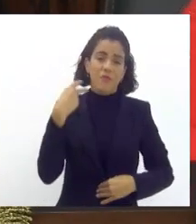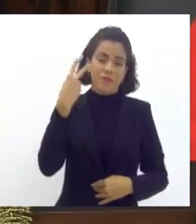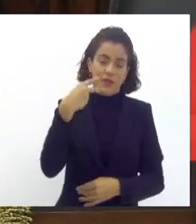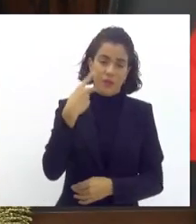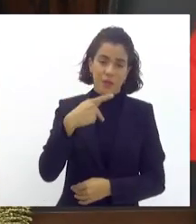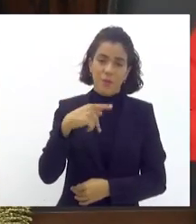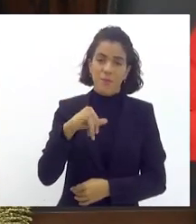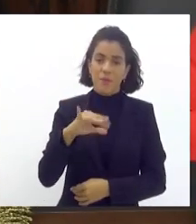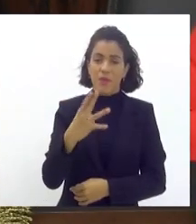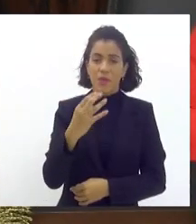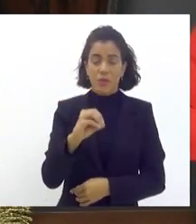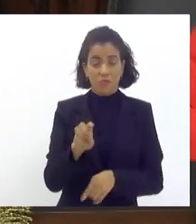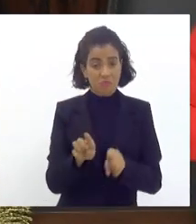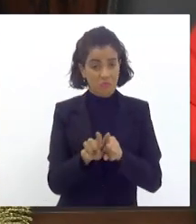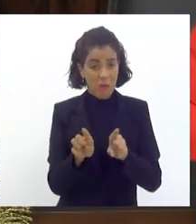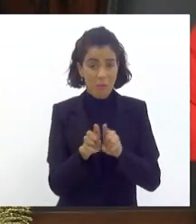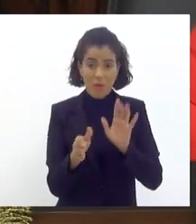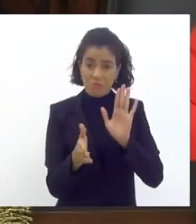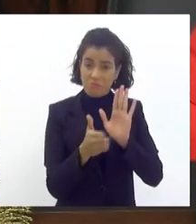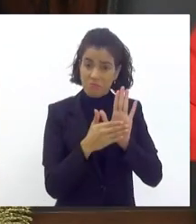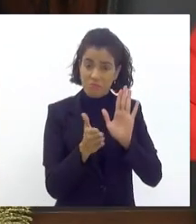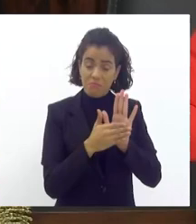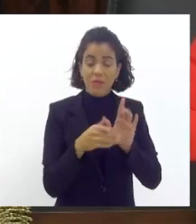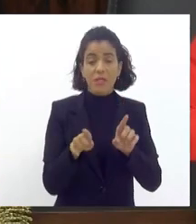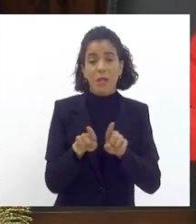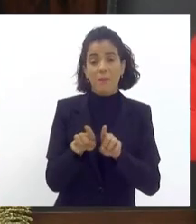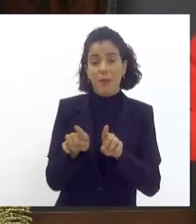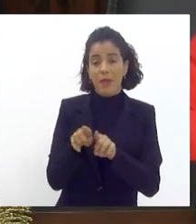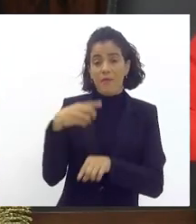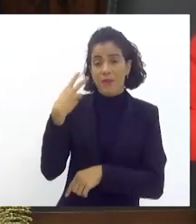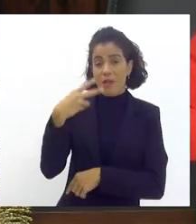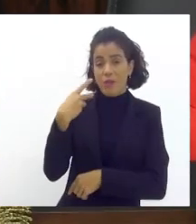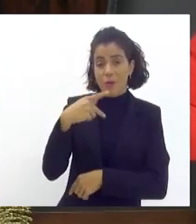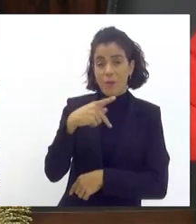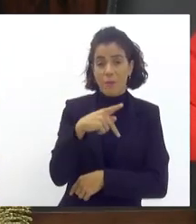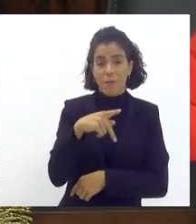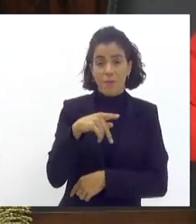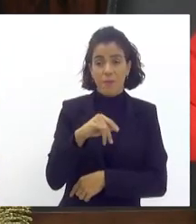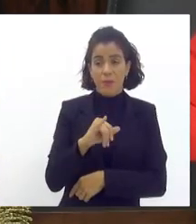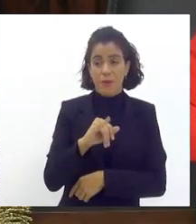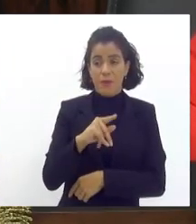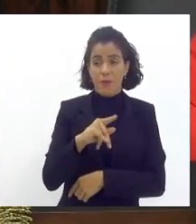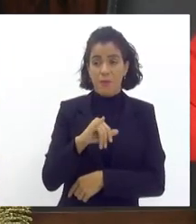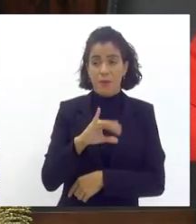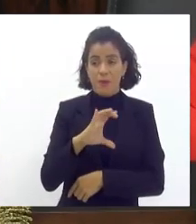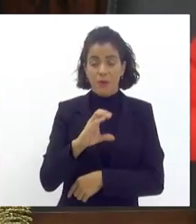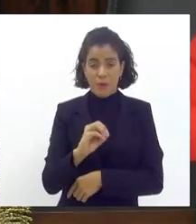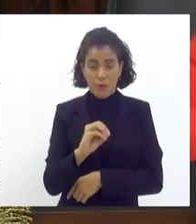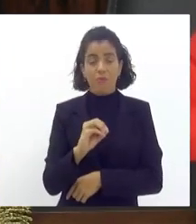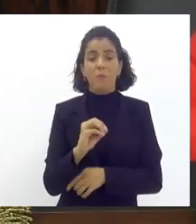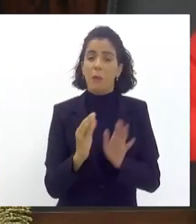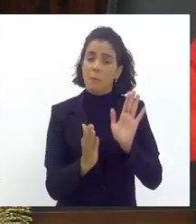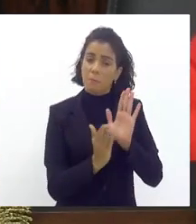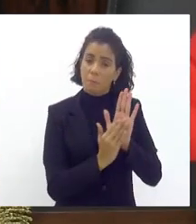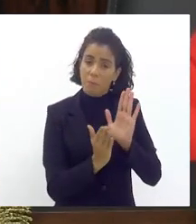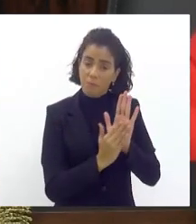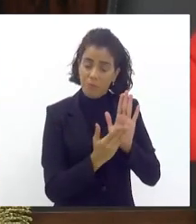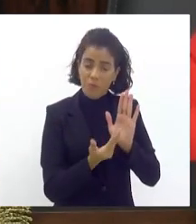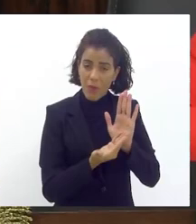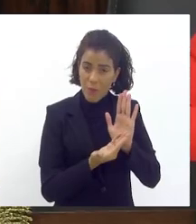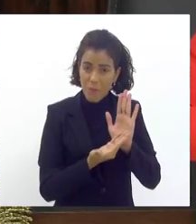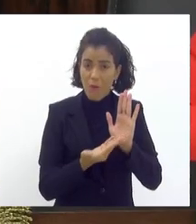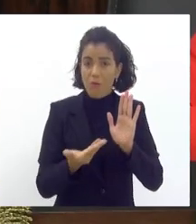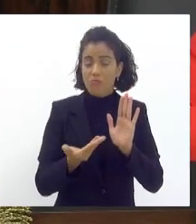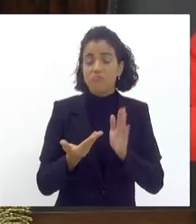trouxe aqui essa proposta como também o vereador Pipico junto com o presidente Wallace trouxe a proposta de inclusão